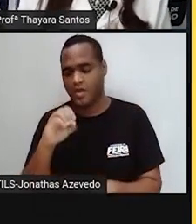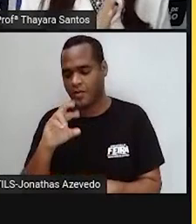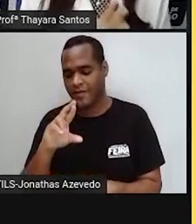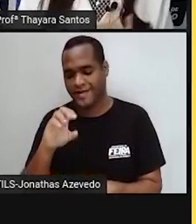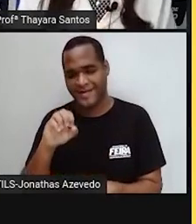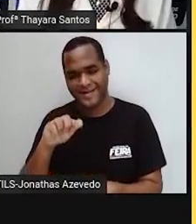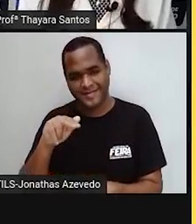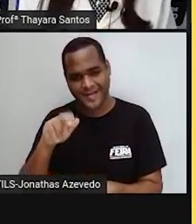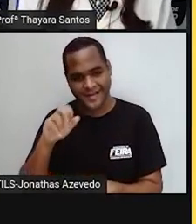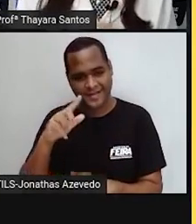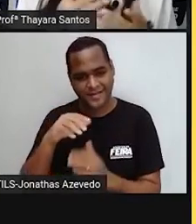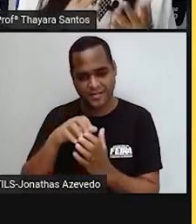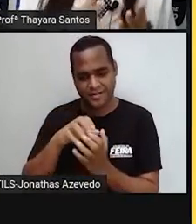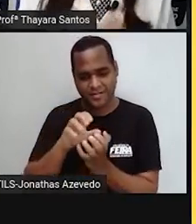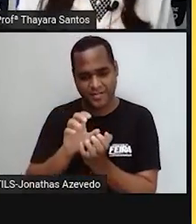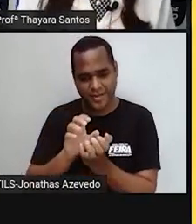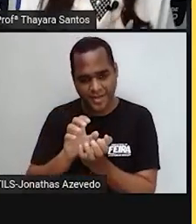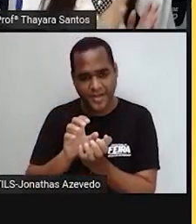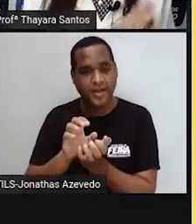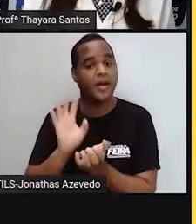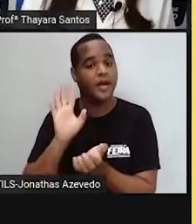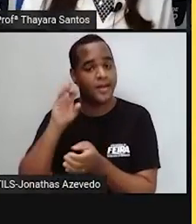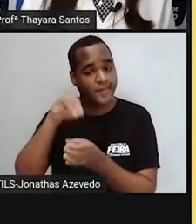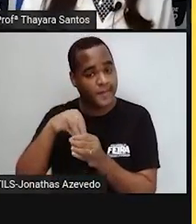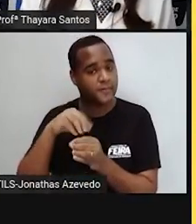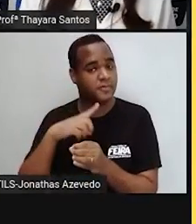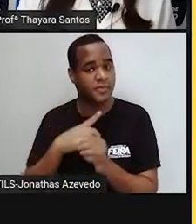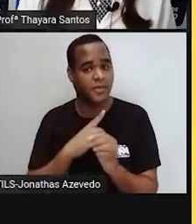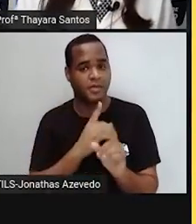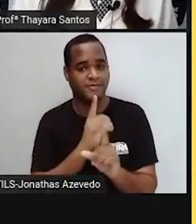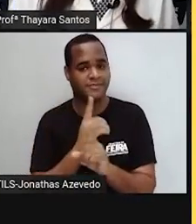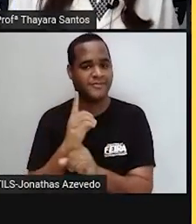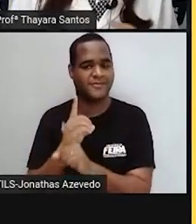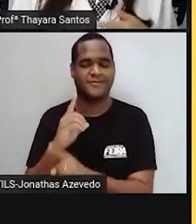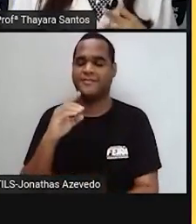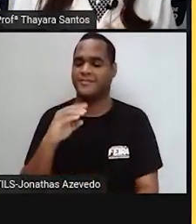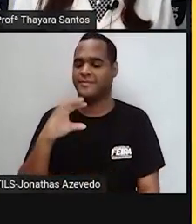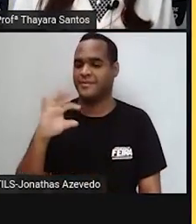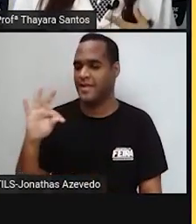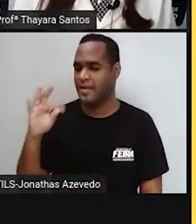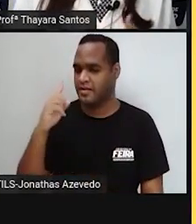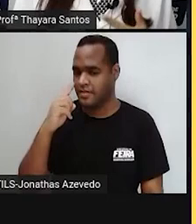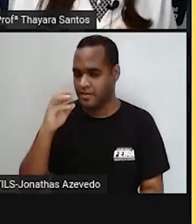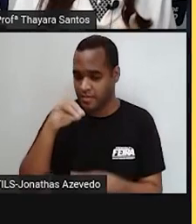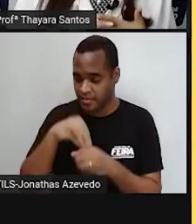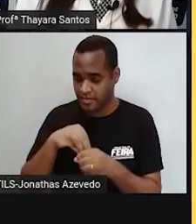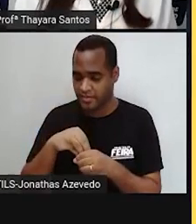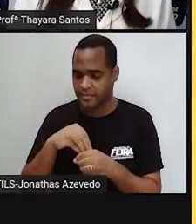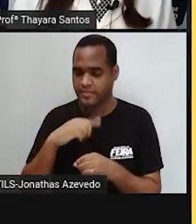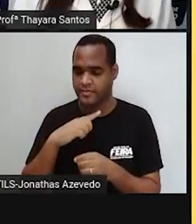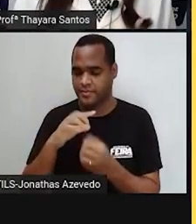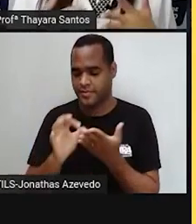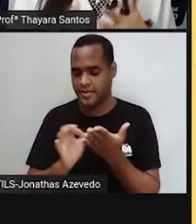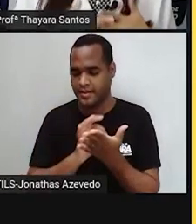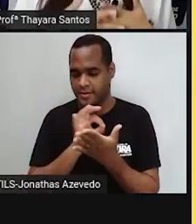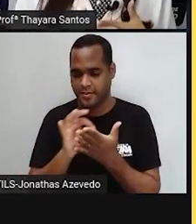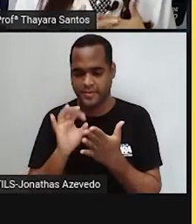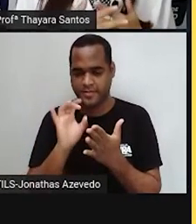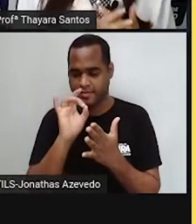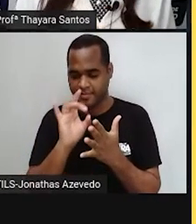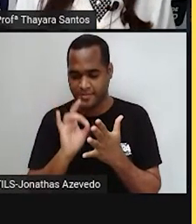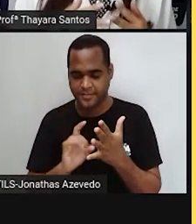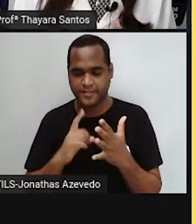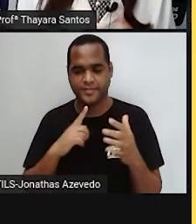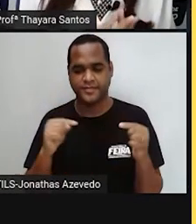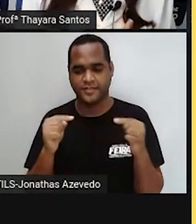são pequenas estruturas que são encontradas no citoplasma da célula. Elas apresentam funções bem específicas. Cada uma dessas